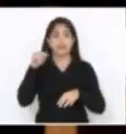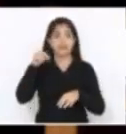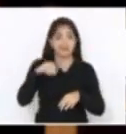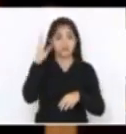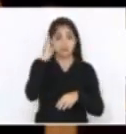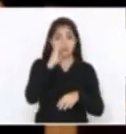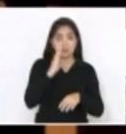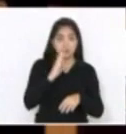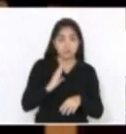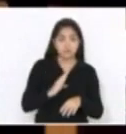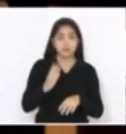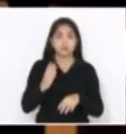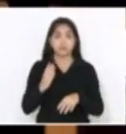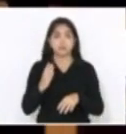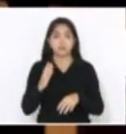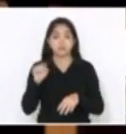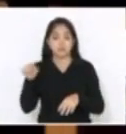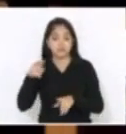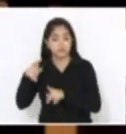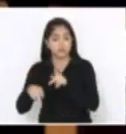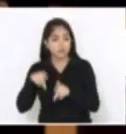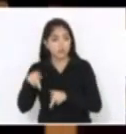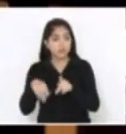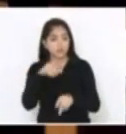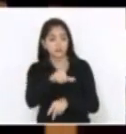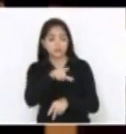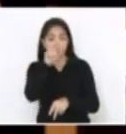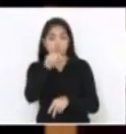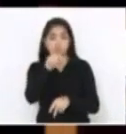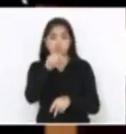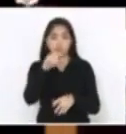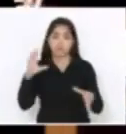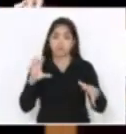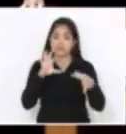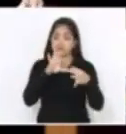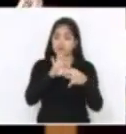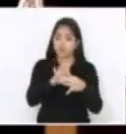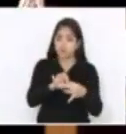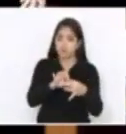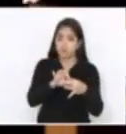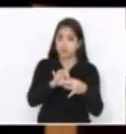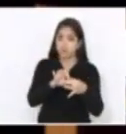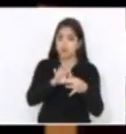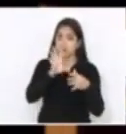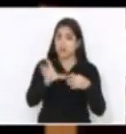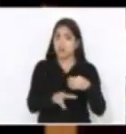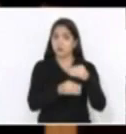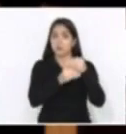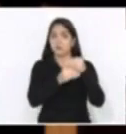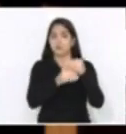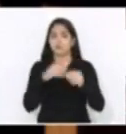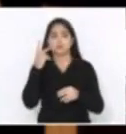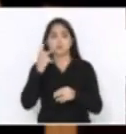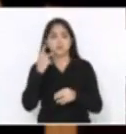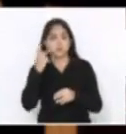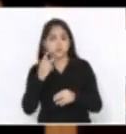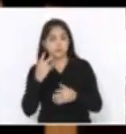tem, que o povo brasileiro elegeu, muito disso está vinculado a emendas parlamentares.